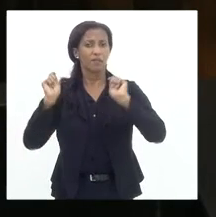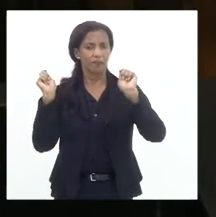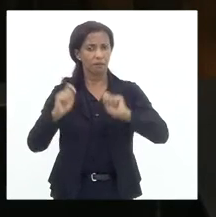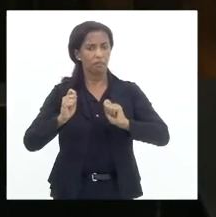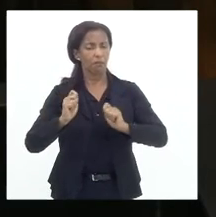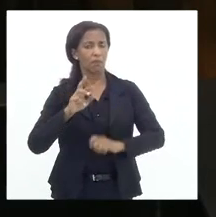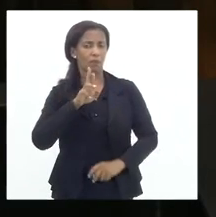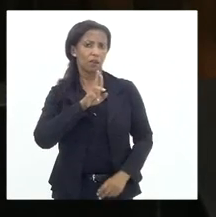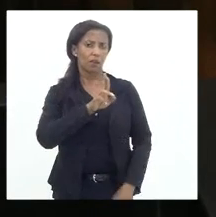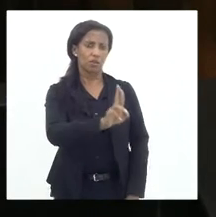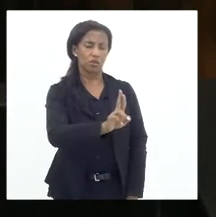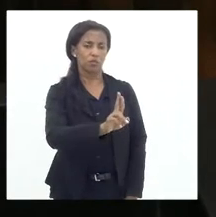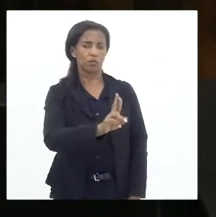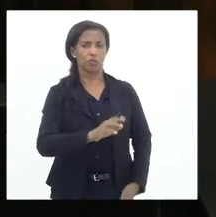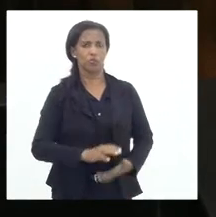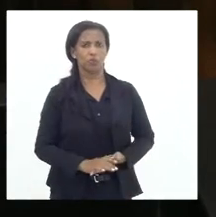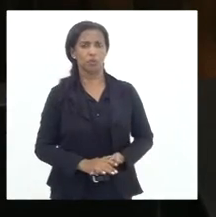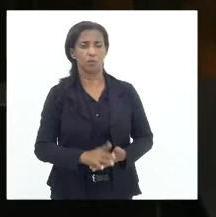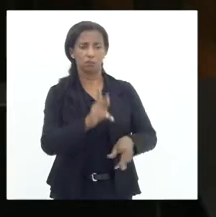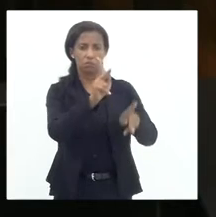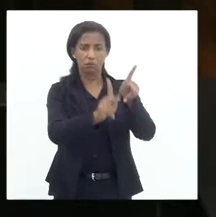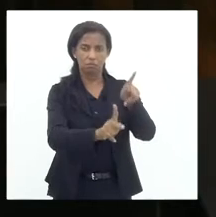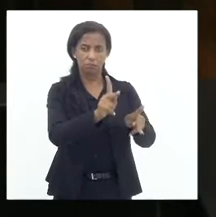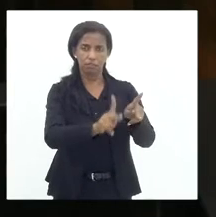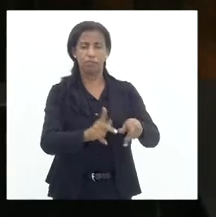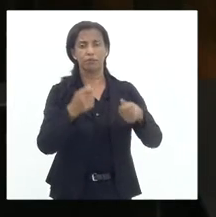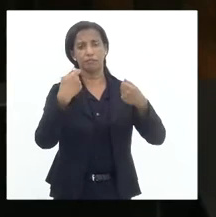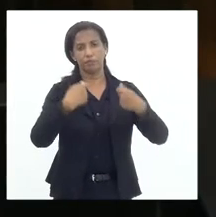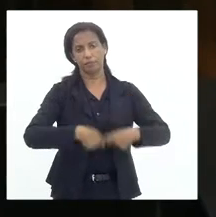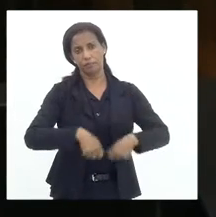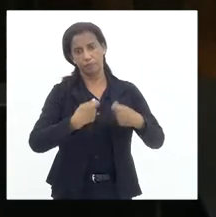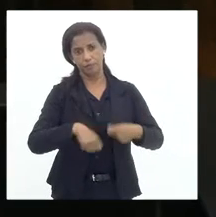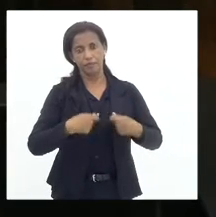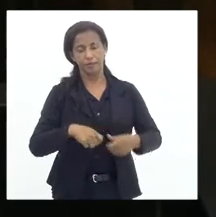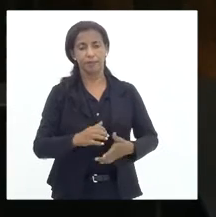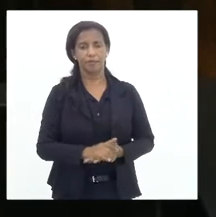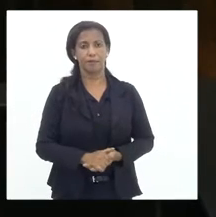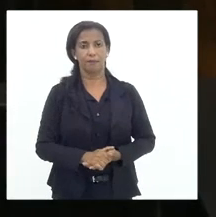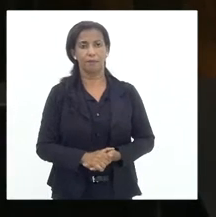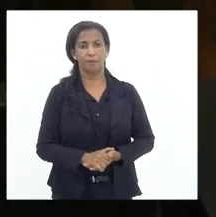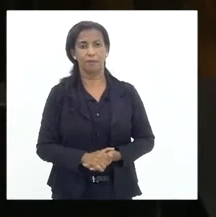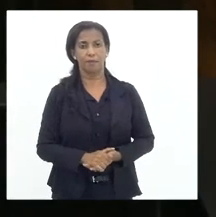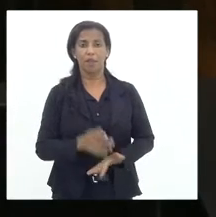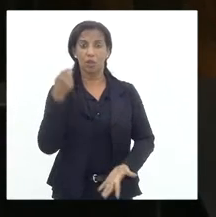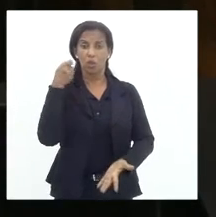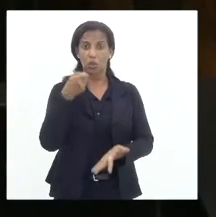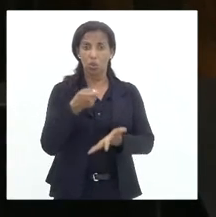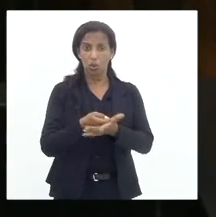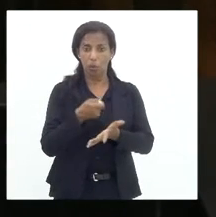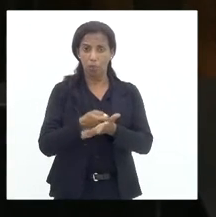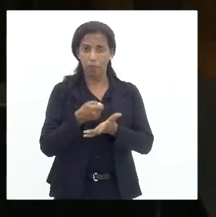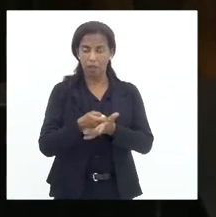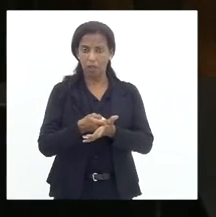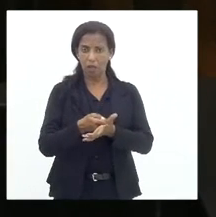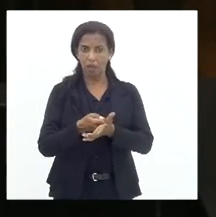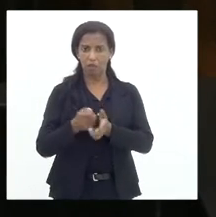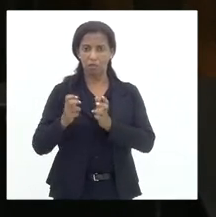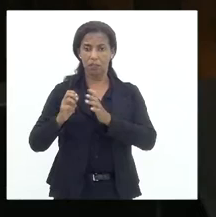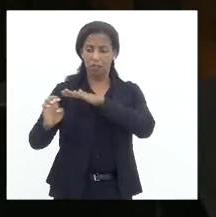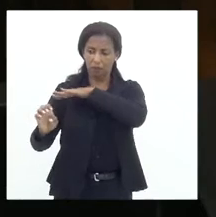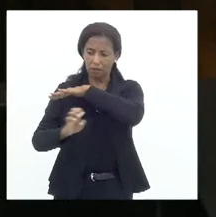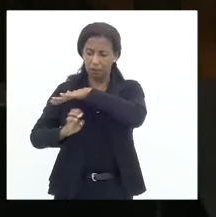as respostas que a população precisa e obrigar que a concessionária supervia